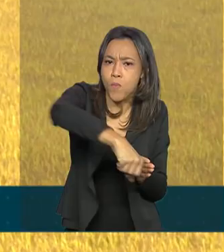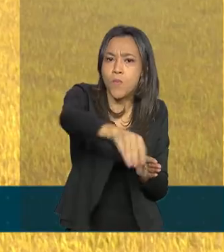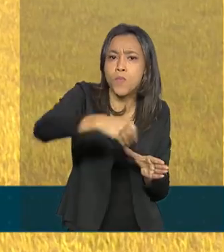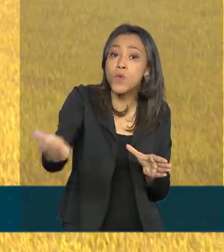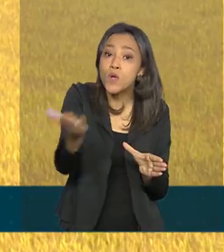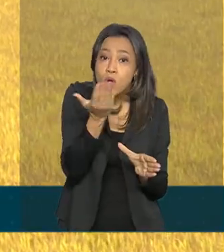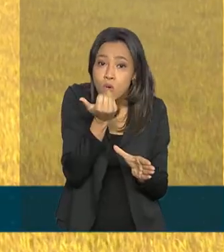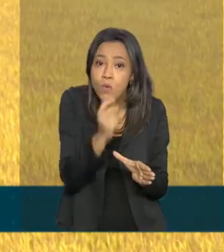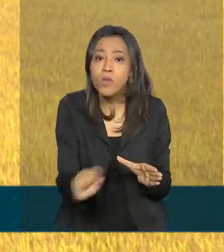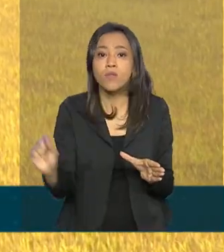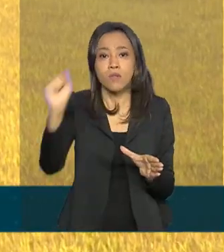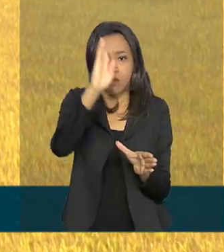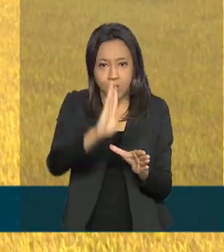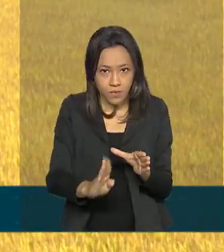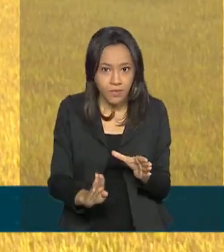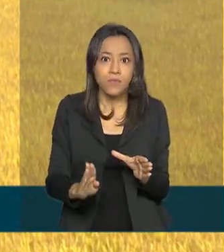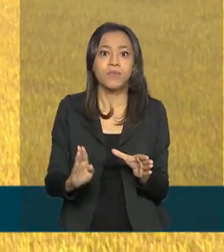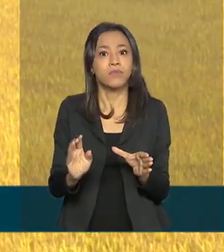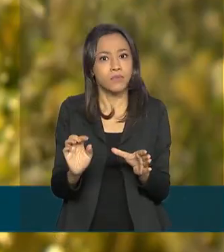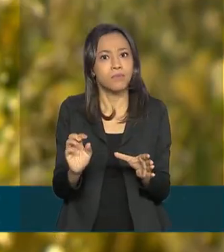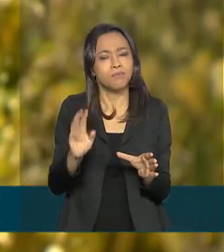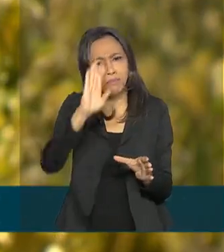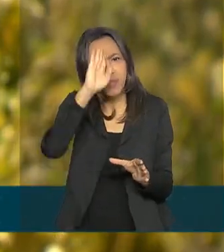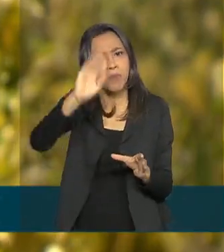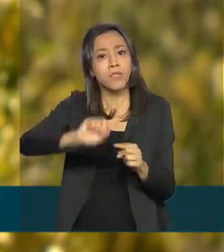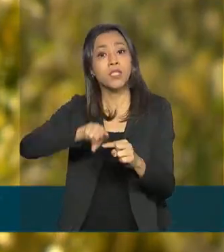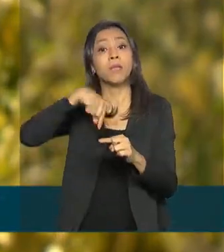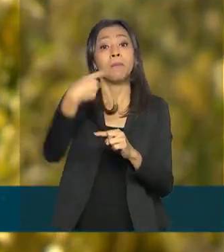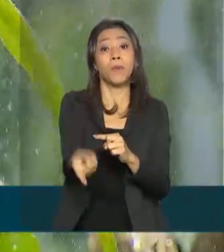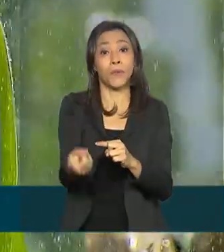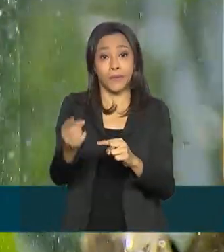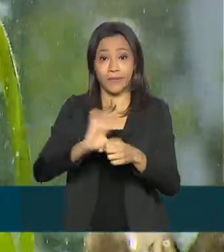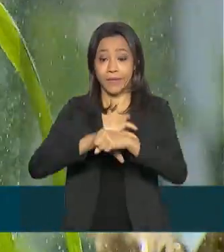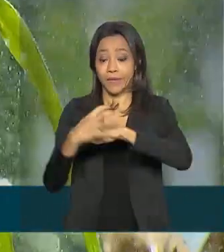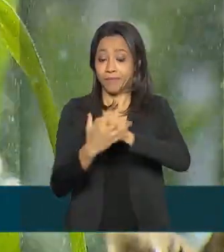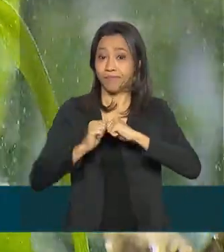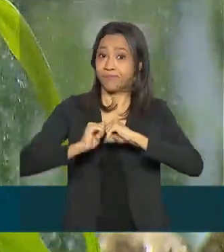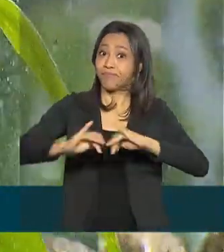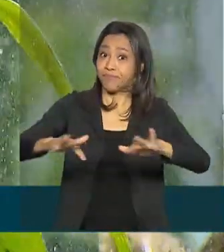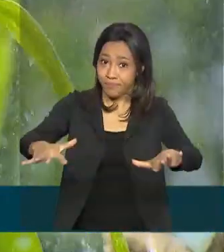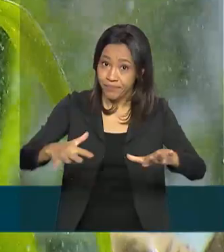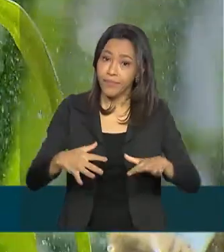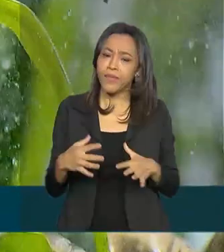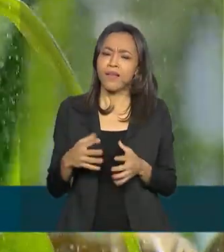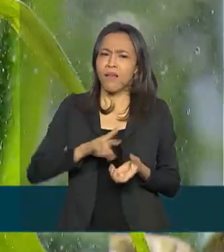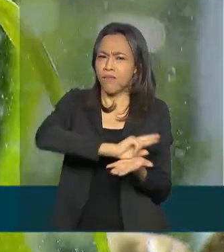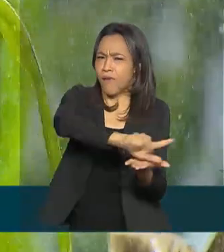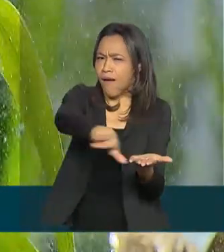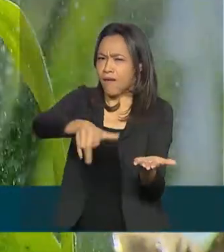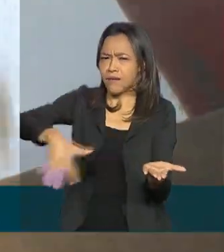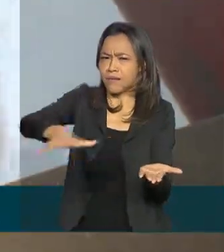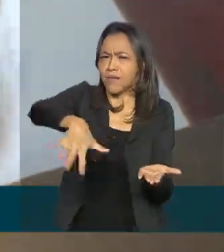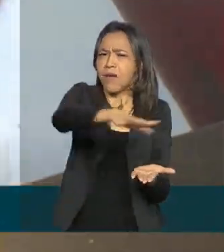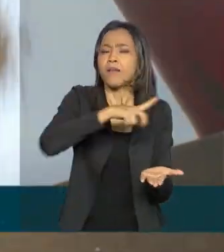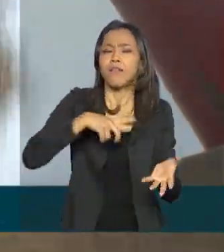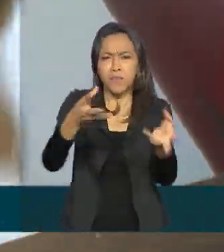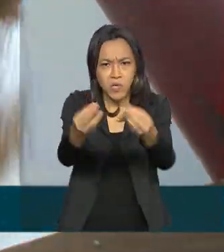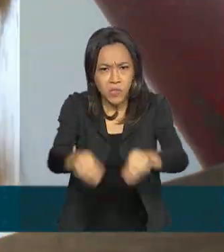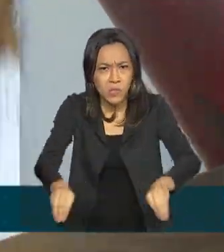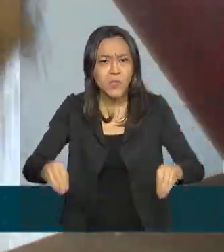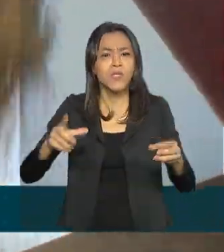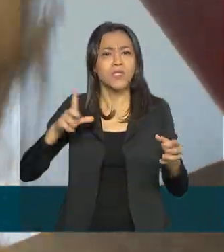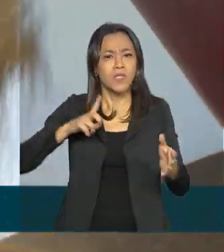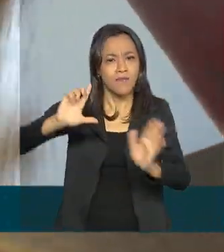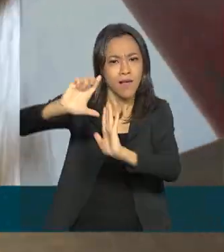país, inclusive depois da pandemia de covid-19. Enquanto vários setores foram afetados e sofreram